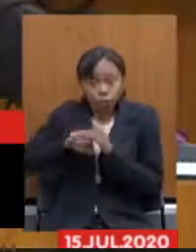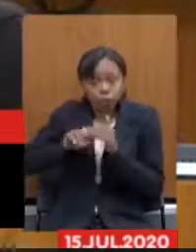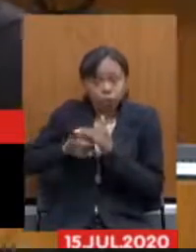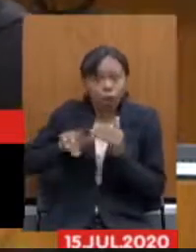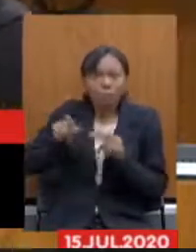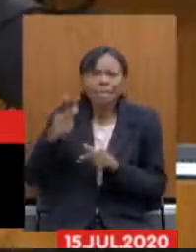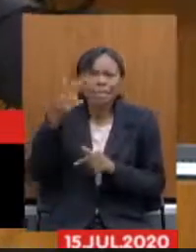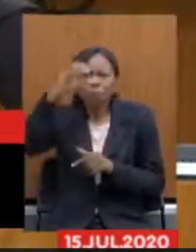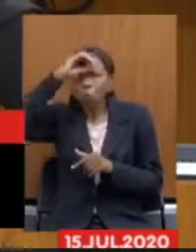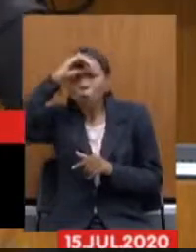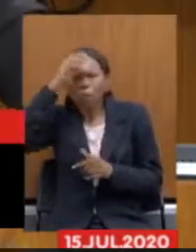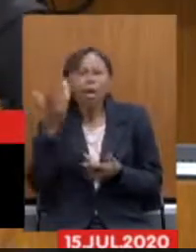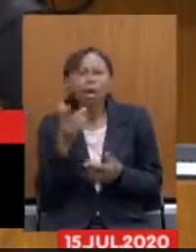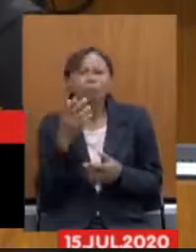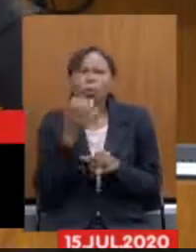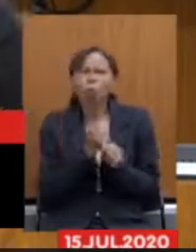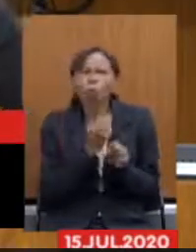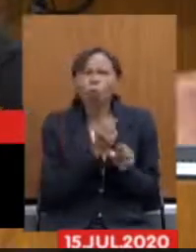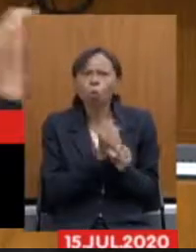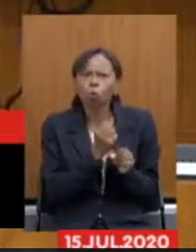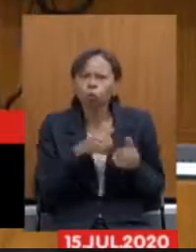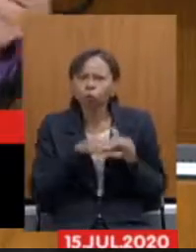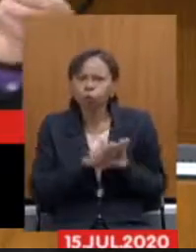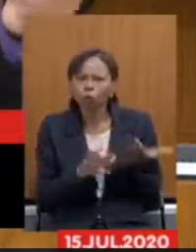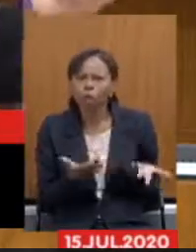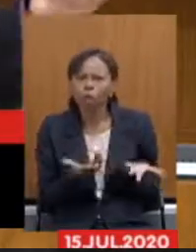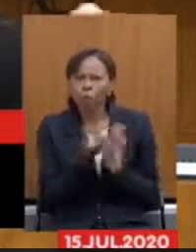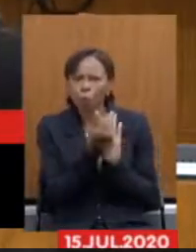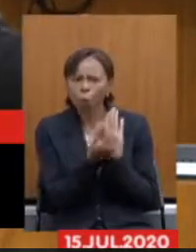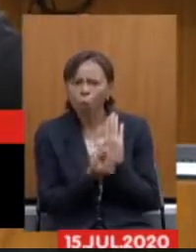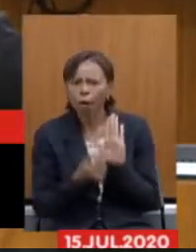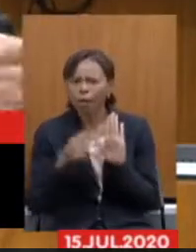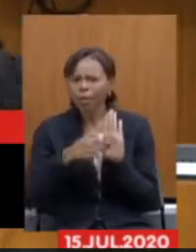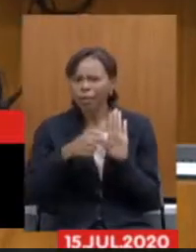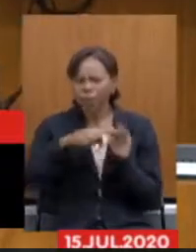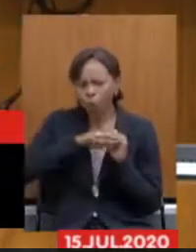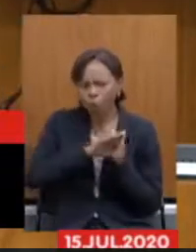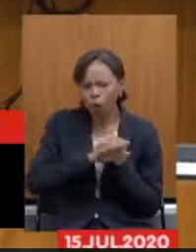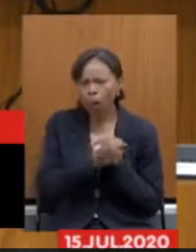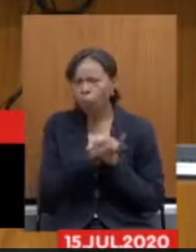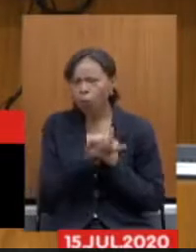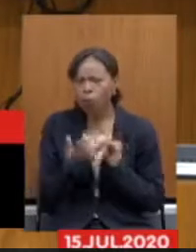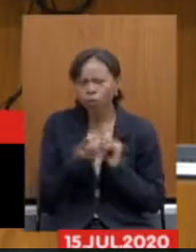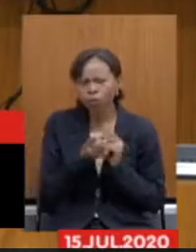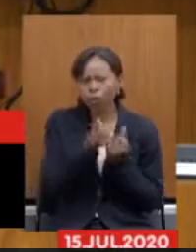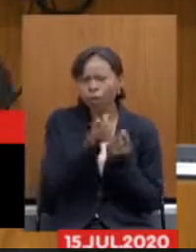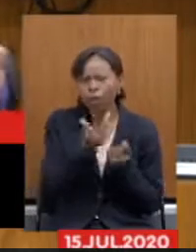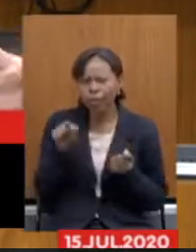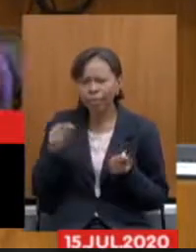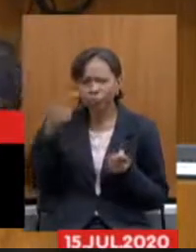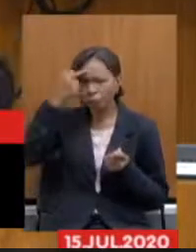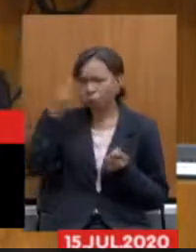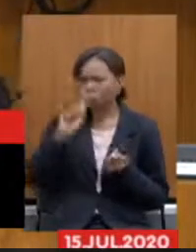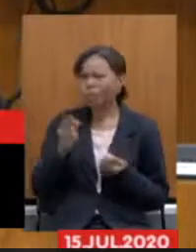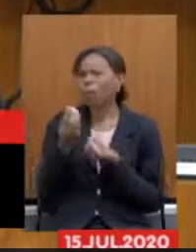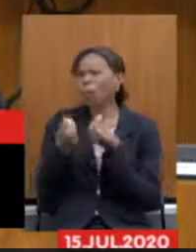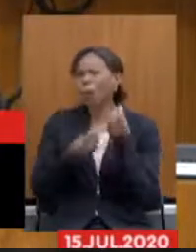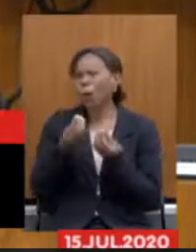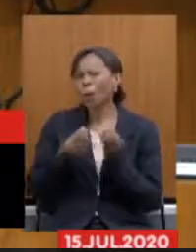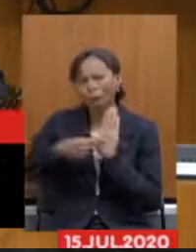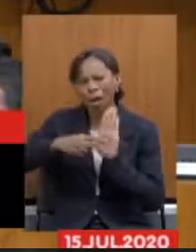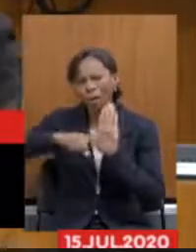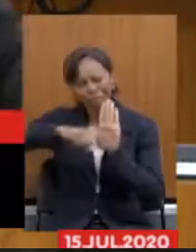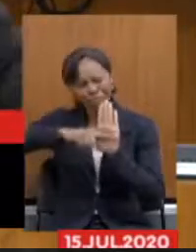tesouro agora um governo que não consegue saber o saldo de caixa como é que ele vai ele vai apresentar um déficit atorial que